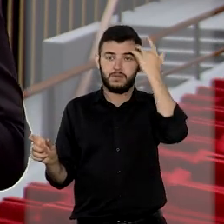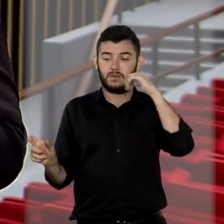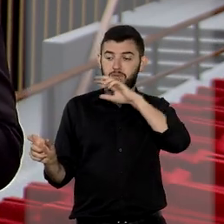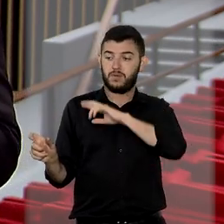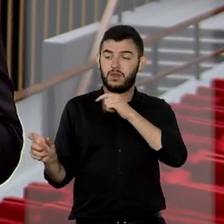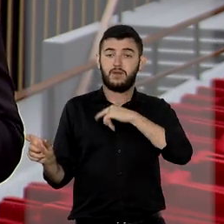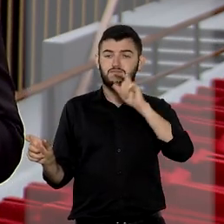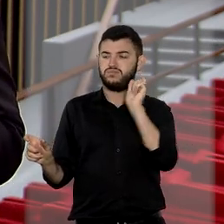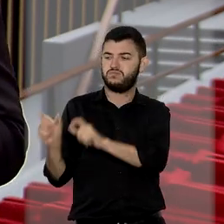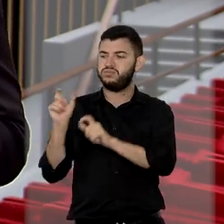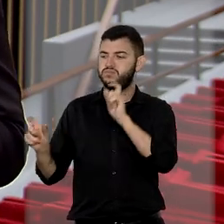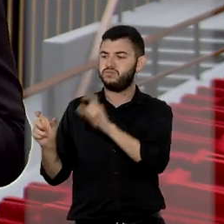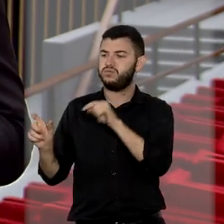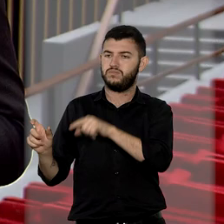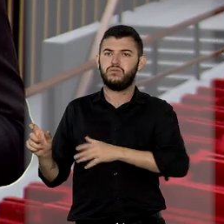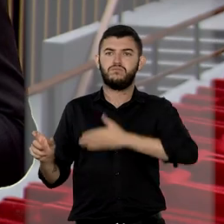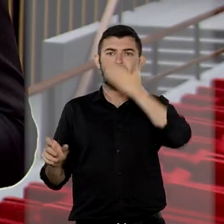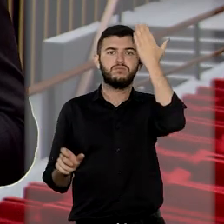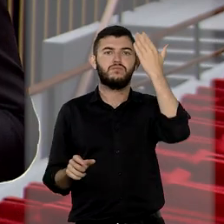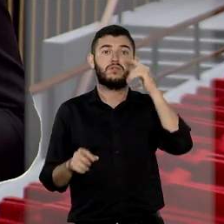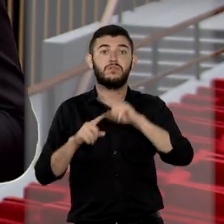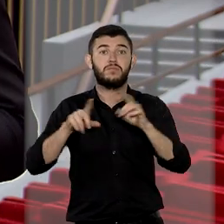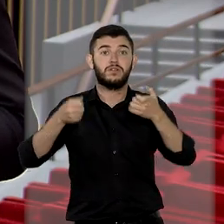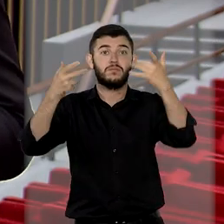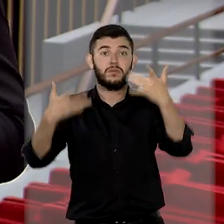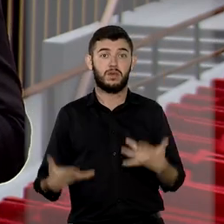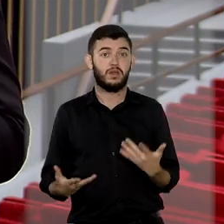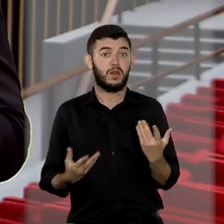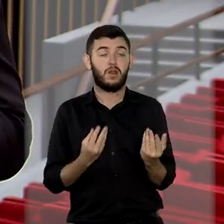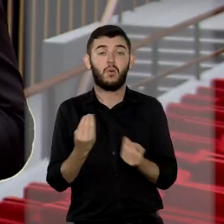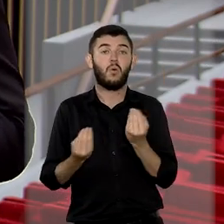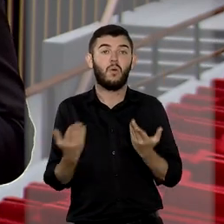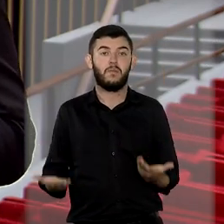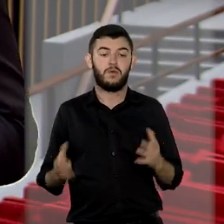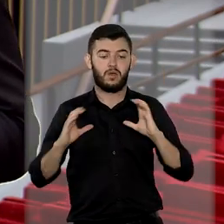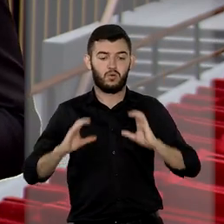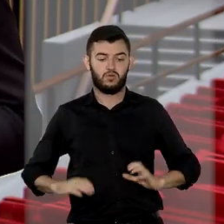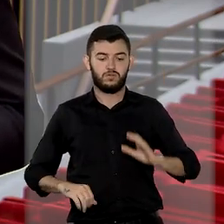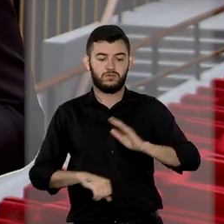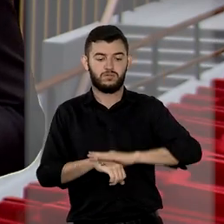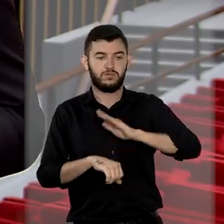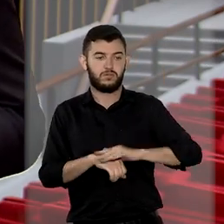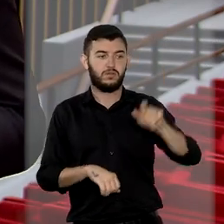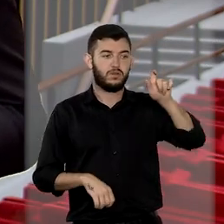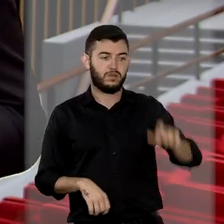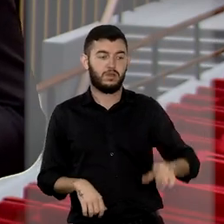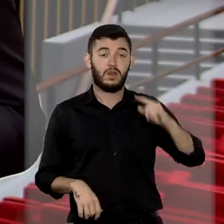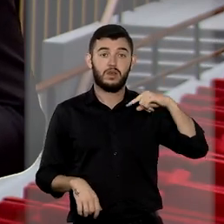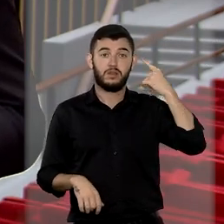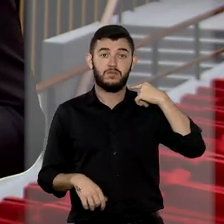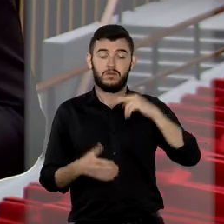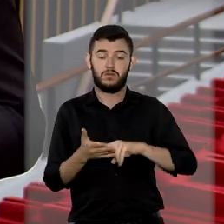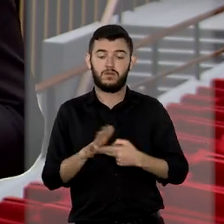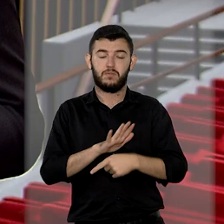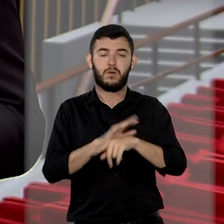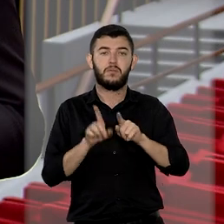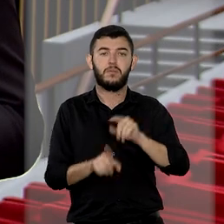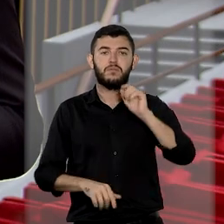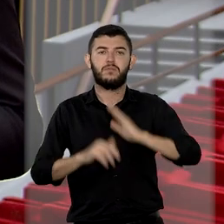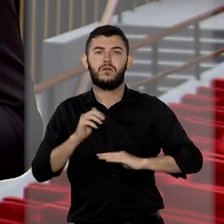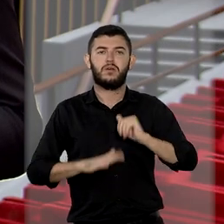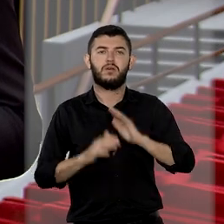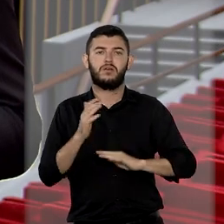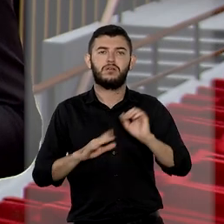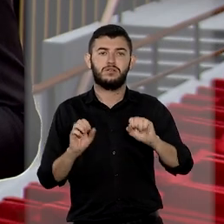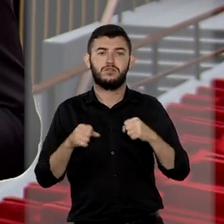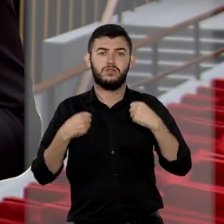ordinárias julgaram o pedido de indenização improcedente, sob o entendimento de que a conduta do advogado teria configurado o típico